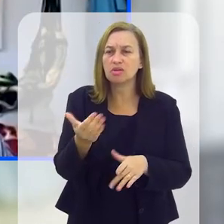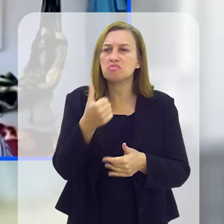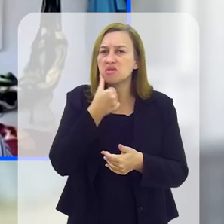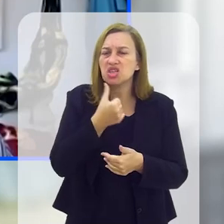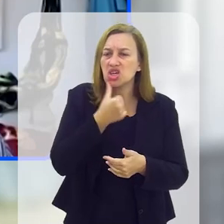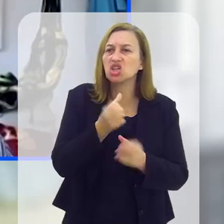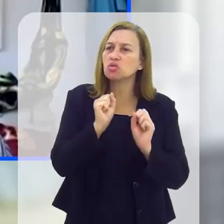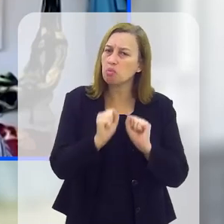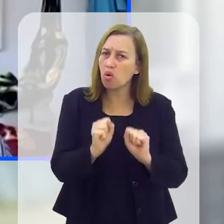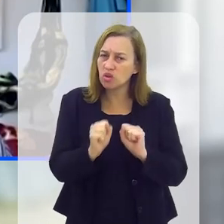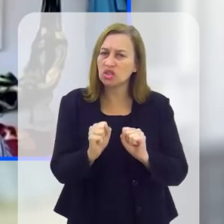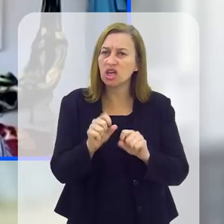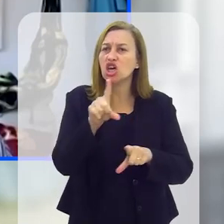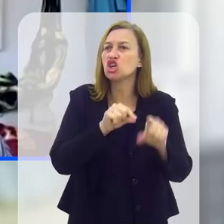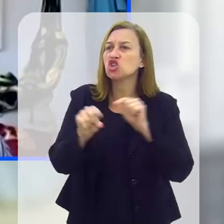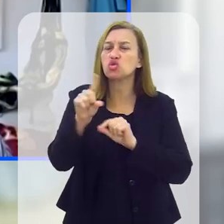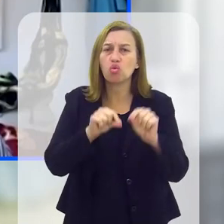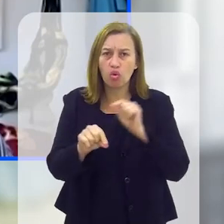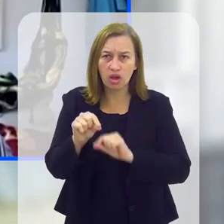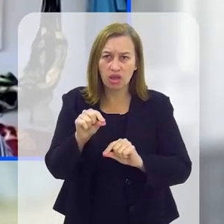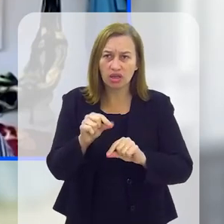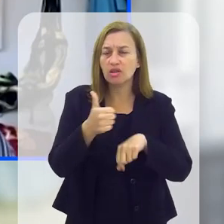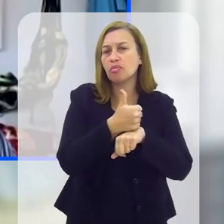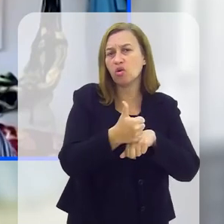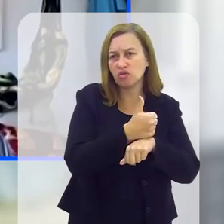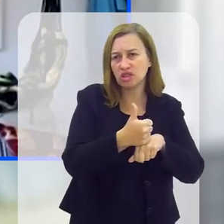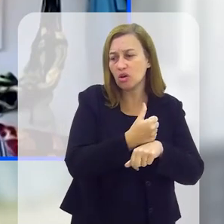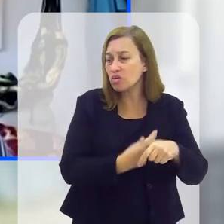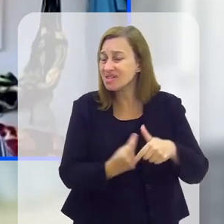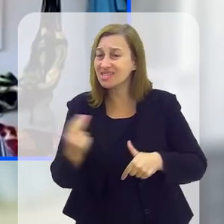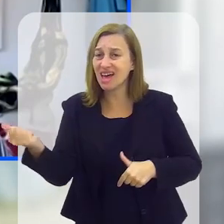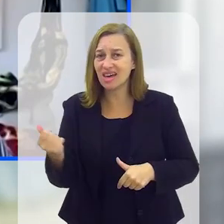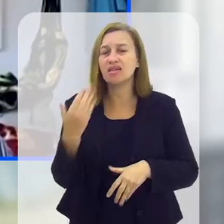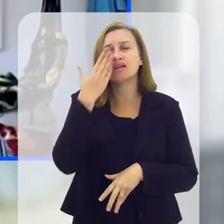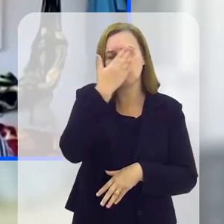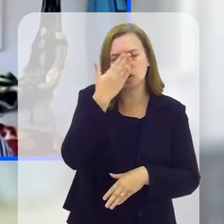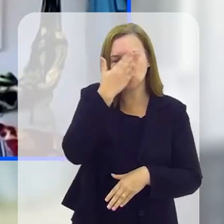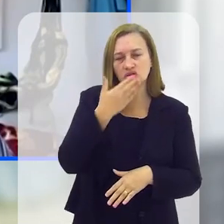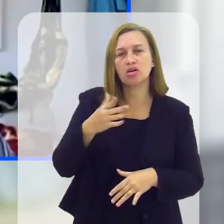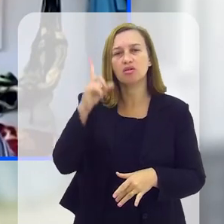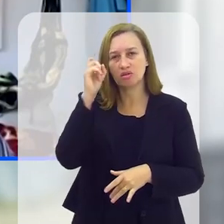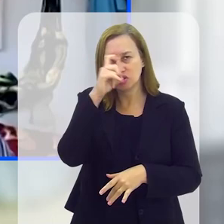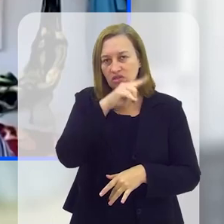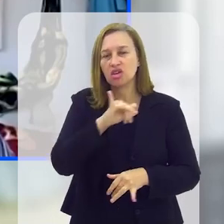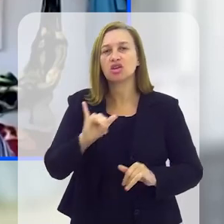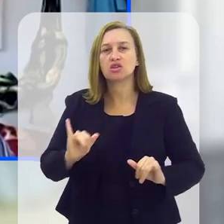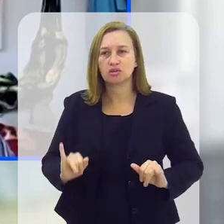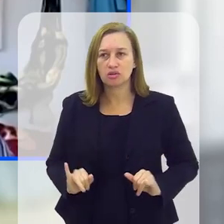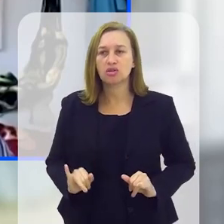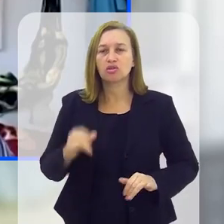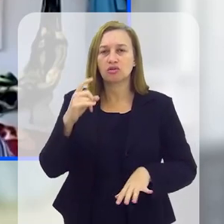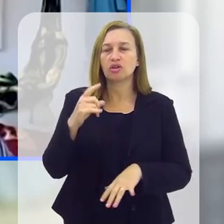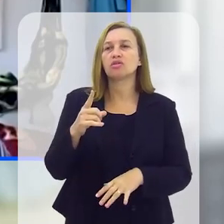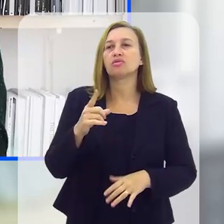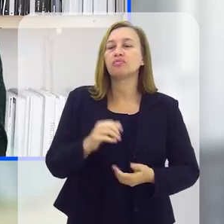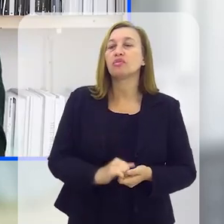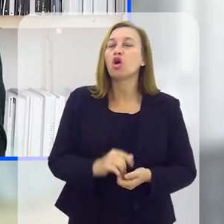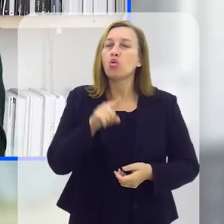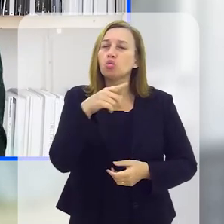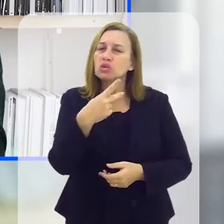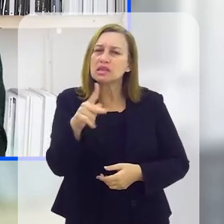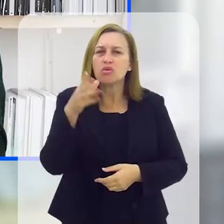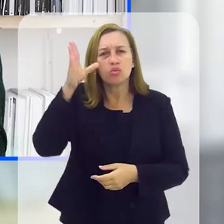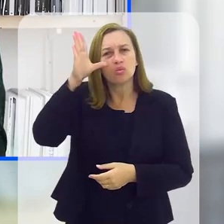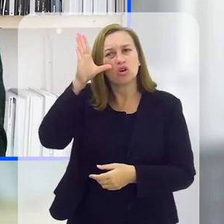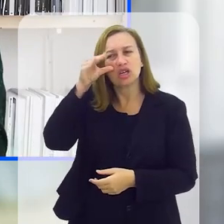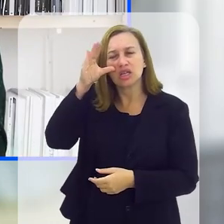meninas possam ter opções de saída dessa vida difícil de profissional do sexo. O seu